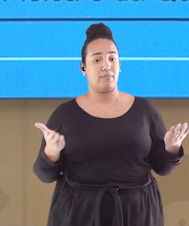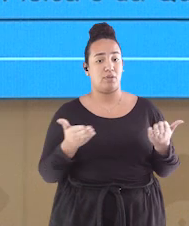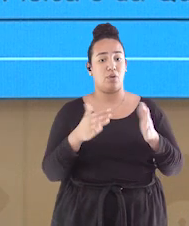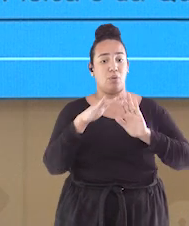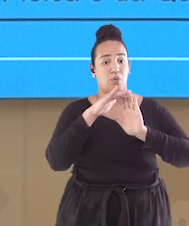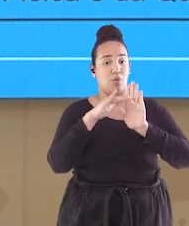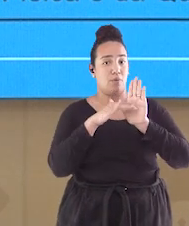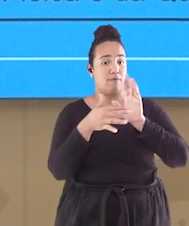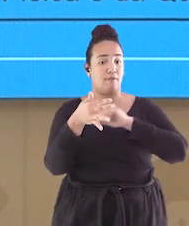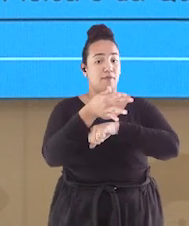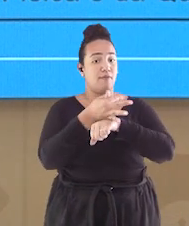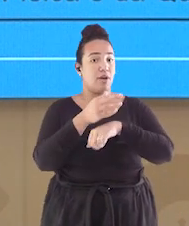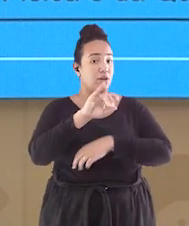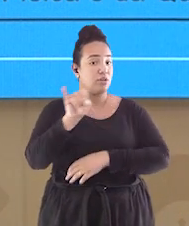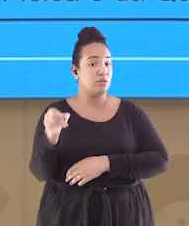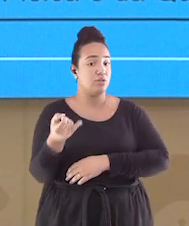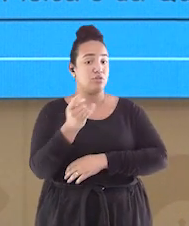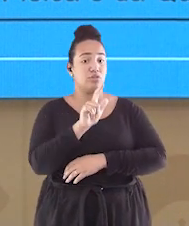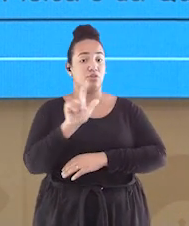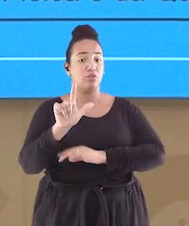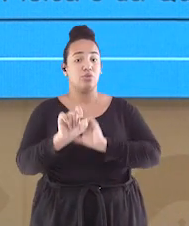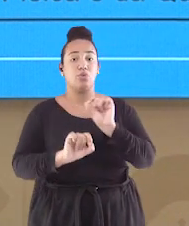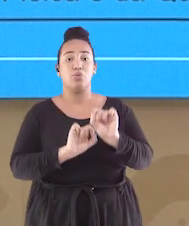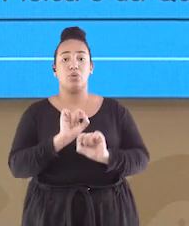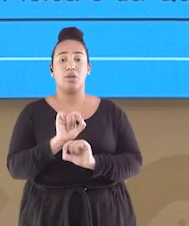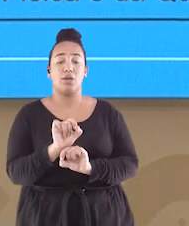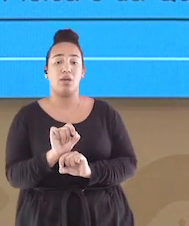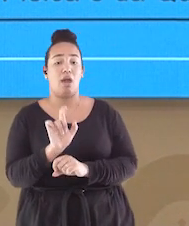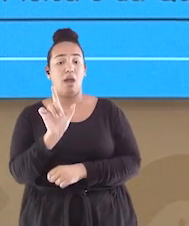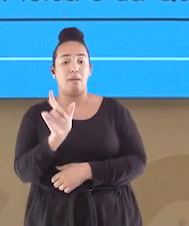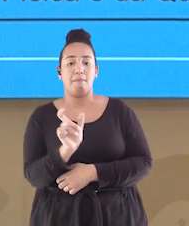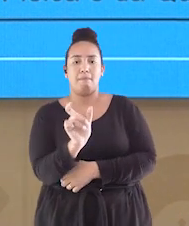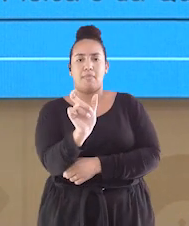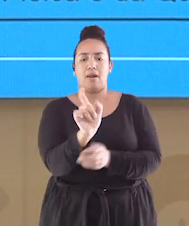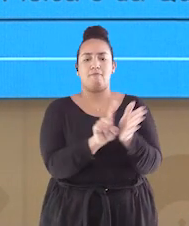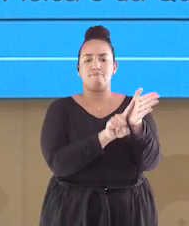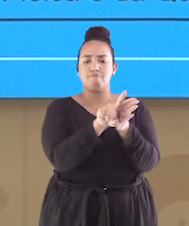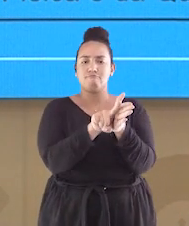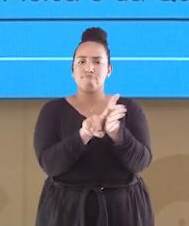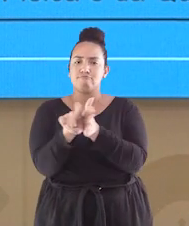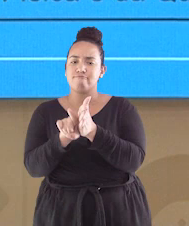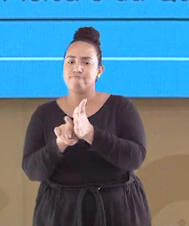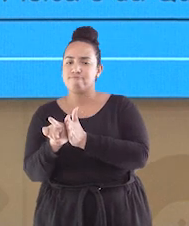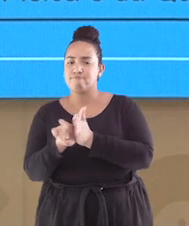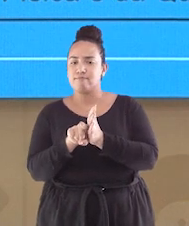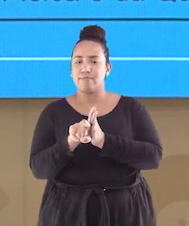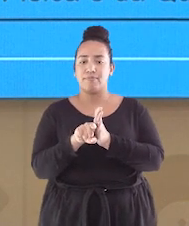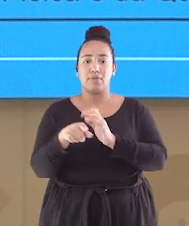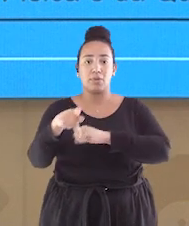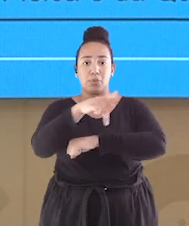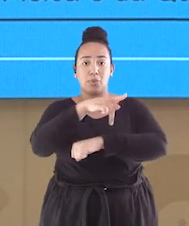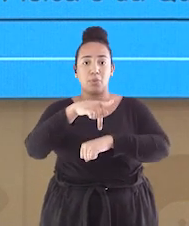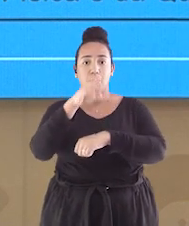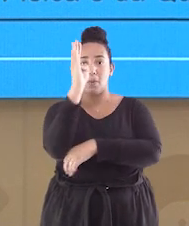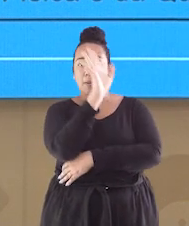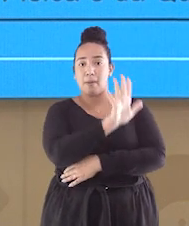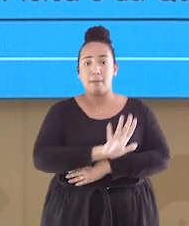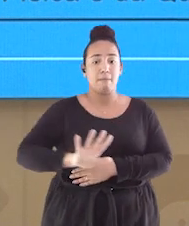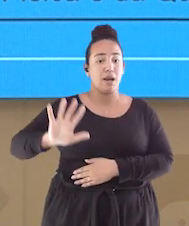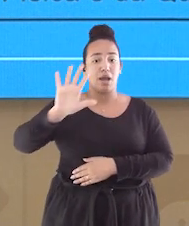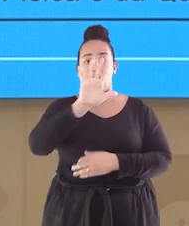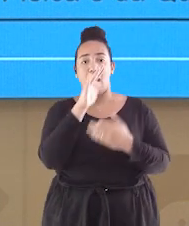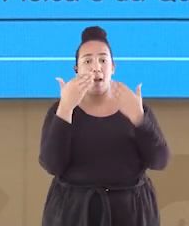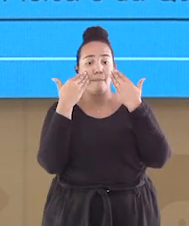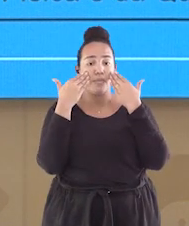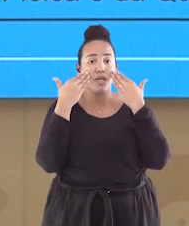férias de julho é a atividade com a palavra pesquisadores, que traz pesquisadores científicos do país para apresentações